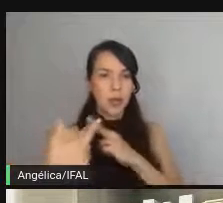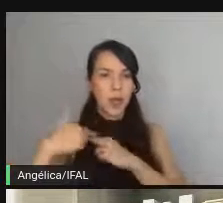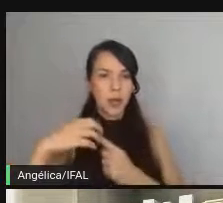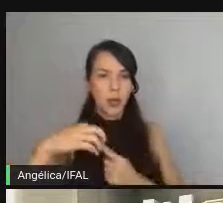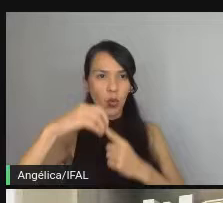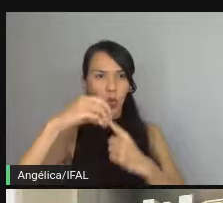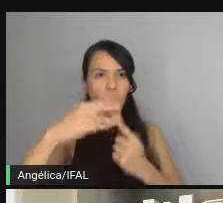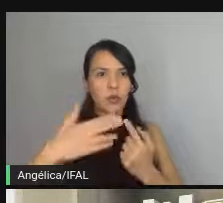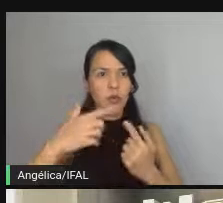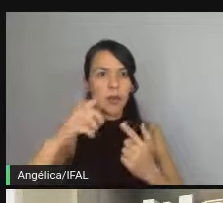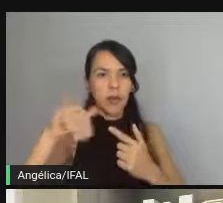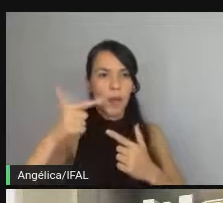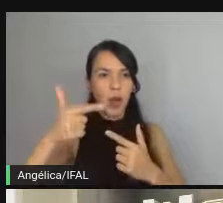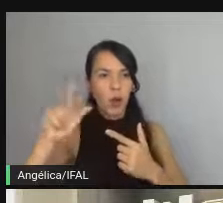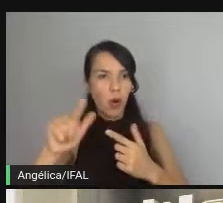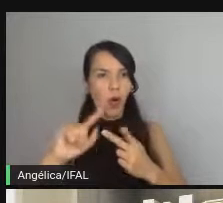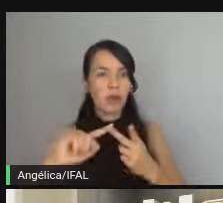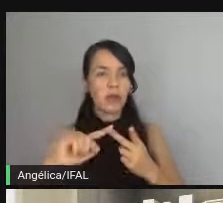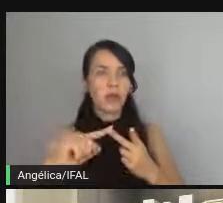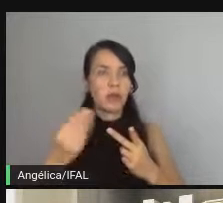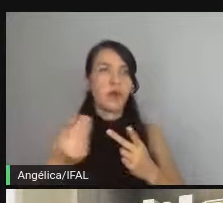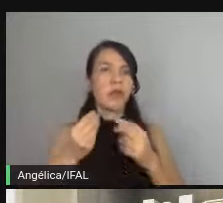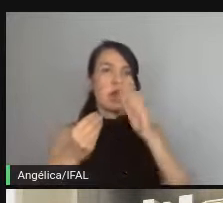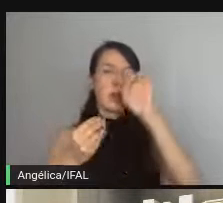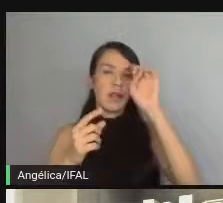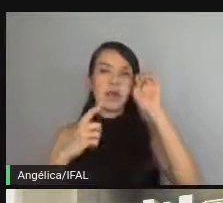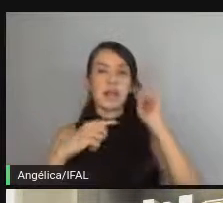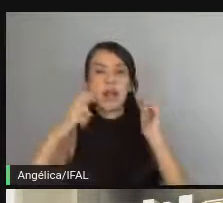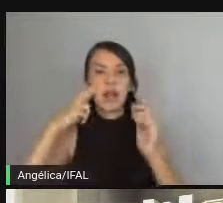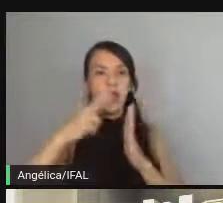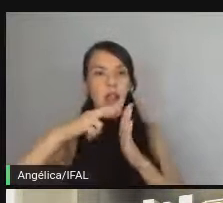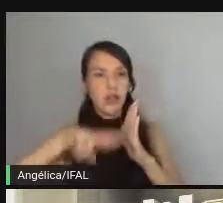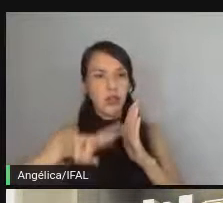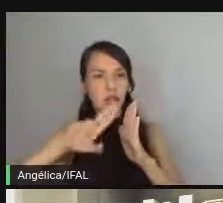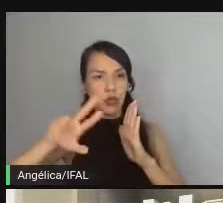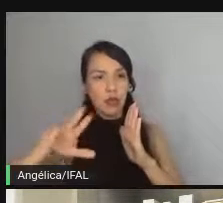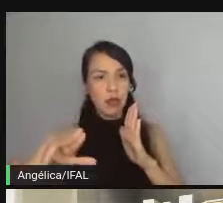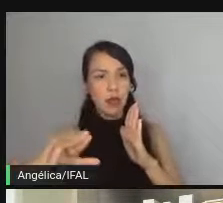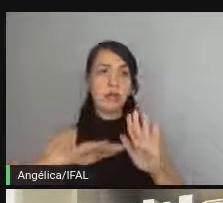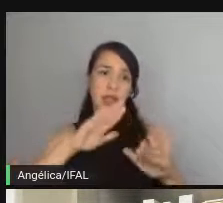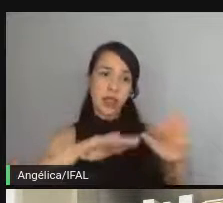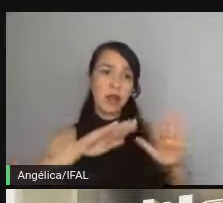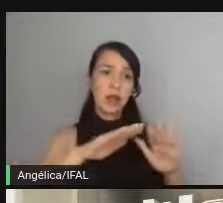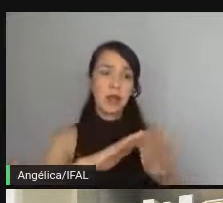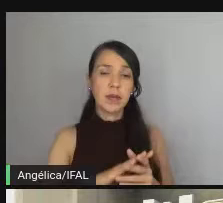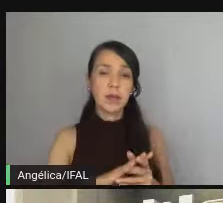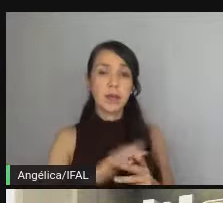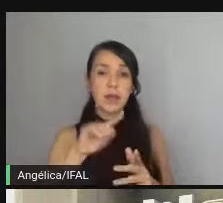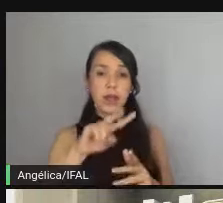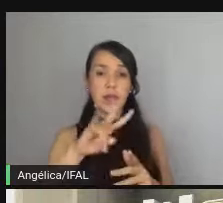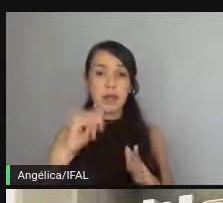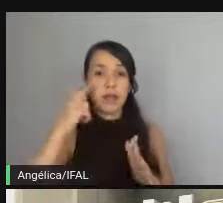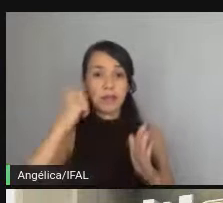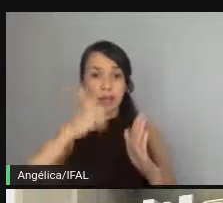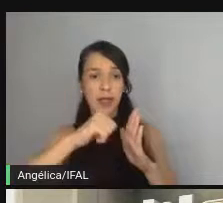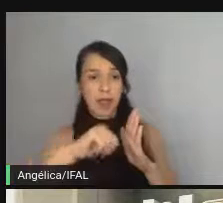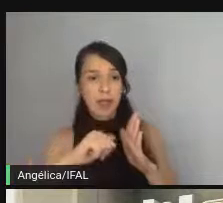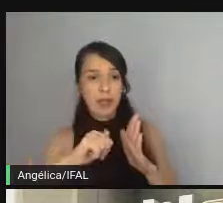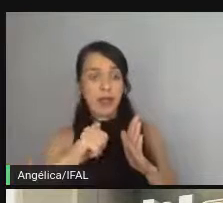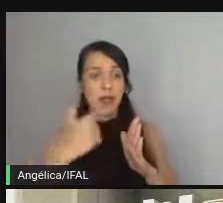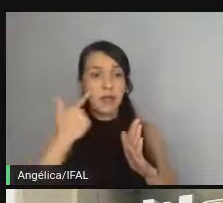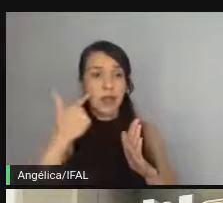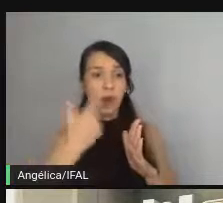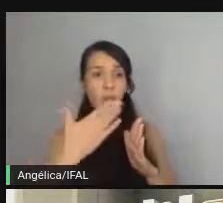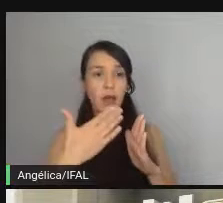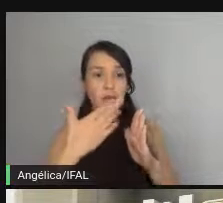deveria estar chamando outro serviço ele deveria fazer renderizações diferentes talvez e aí você vai analisar isso vai ver qual é